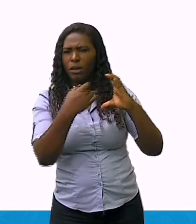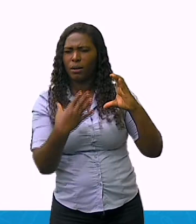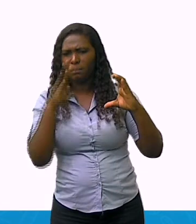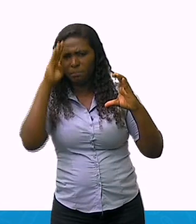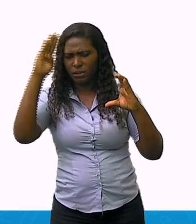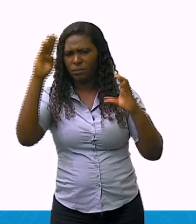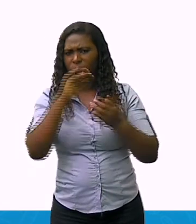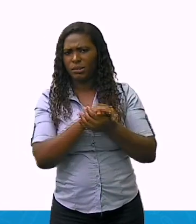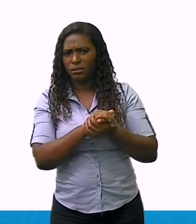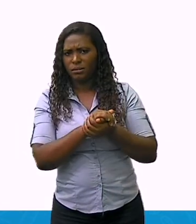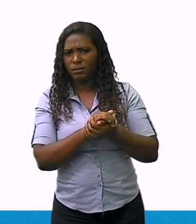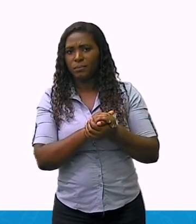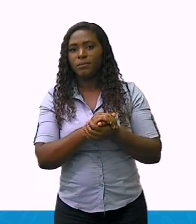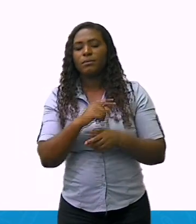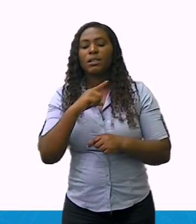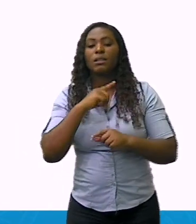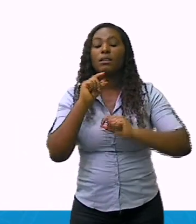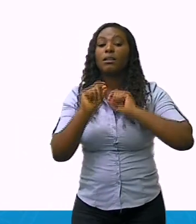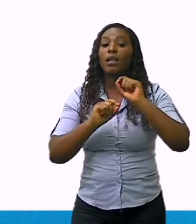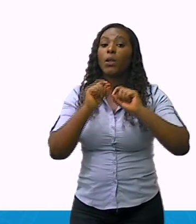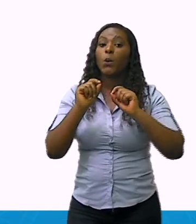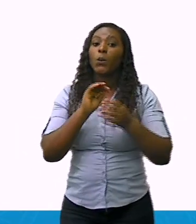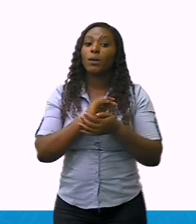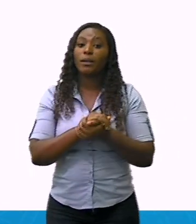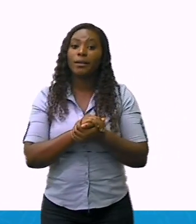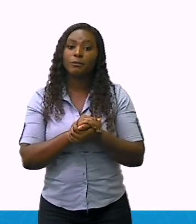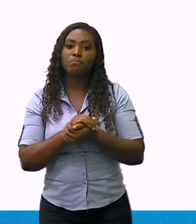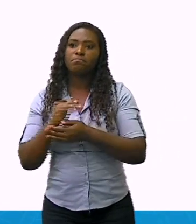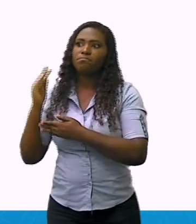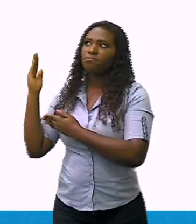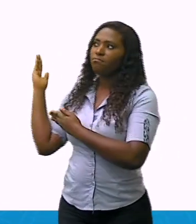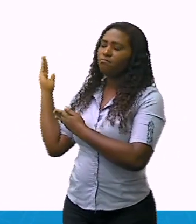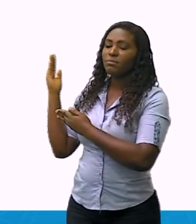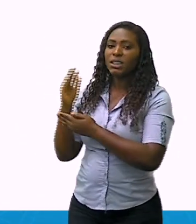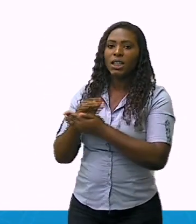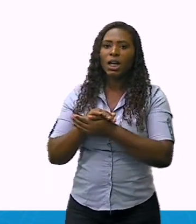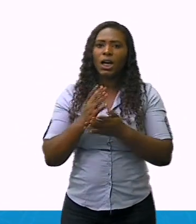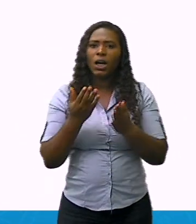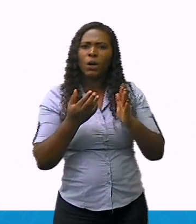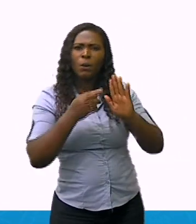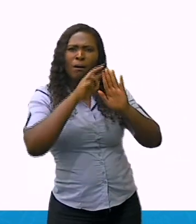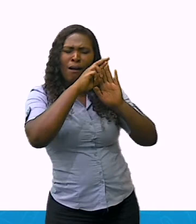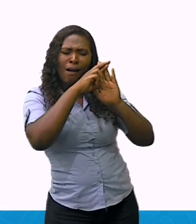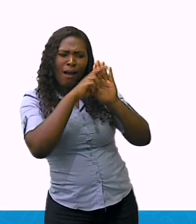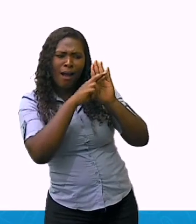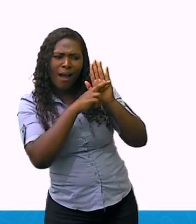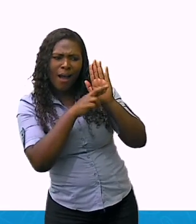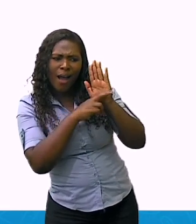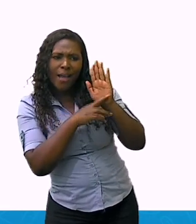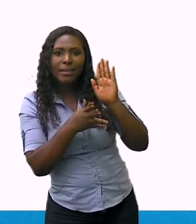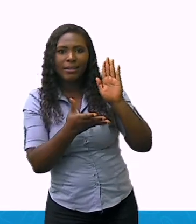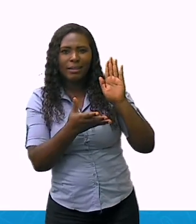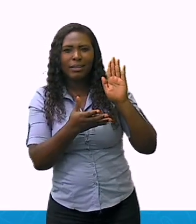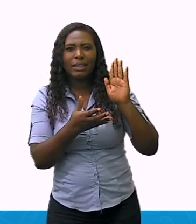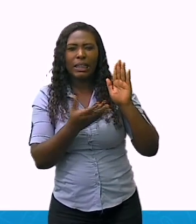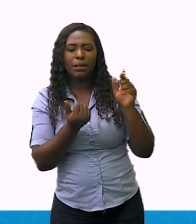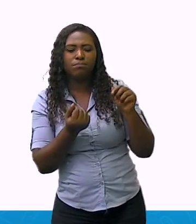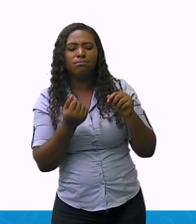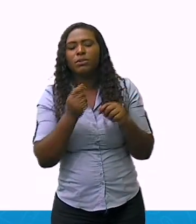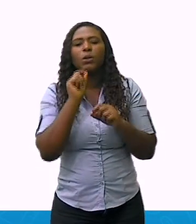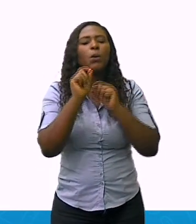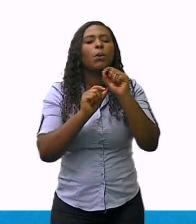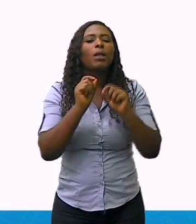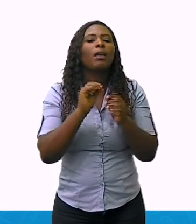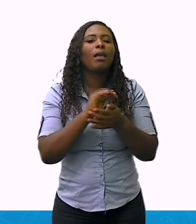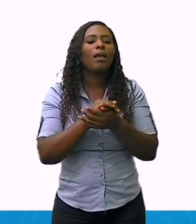Vamos ter a regularização fundiária, ou seja, a autorização do uso e ocupação das